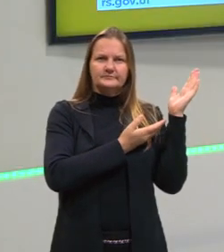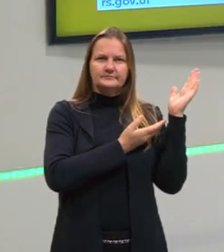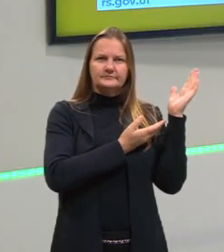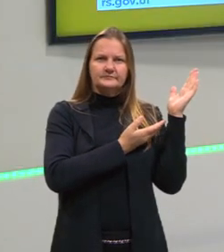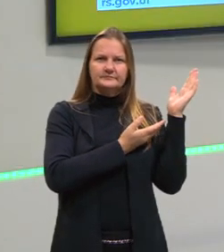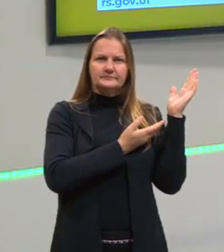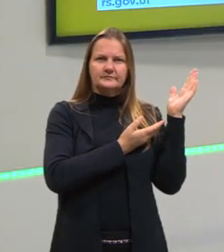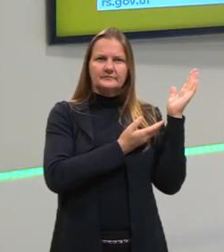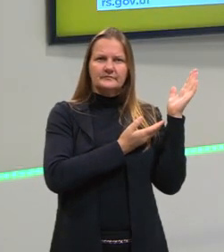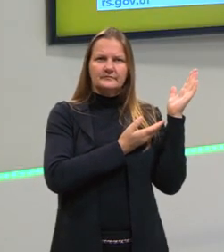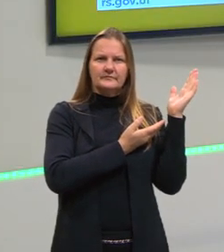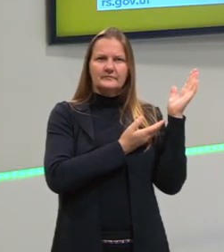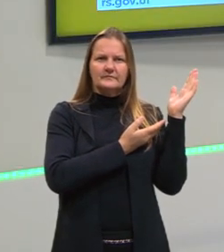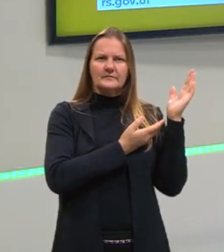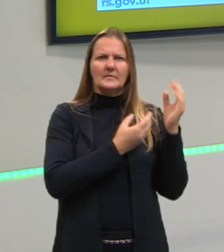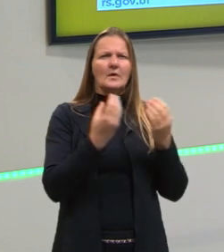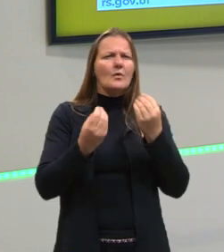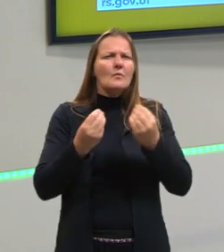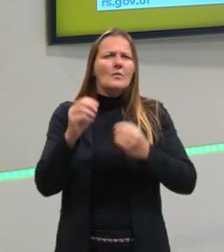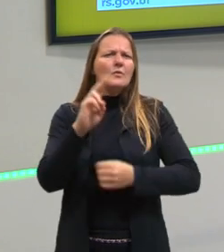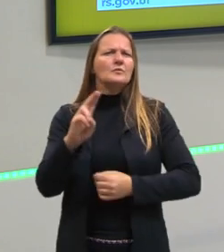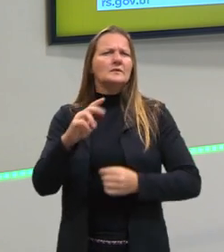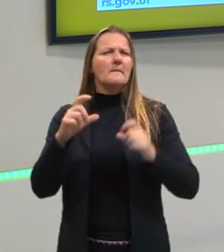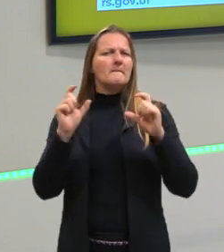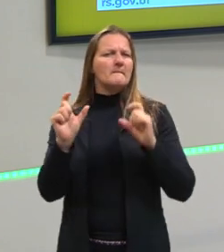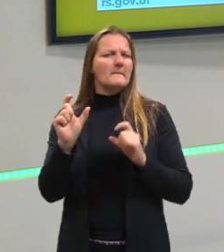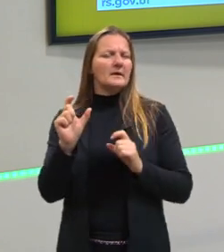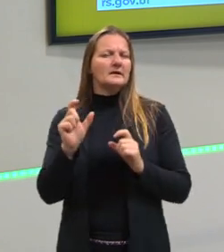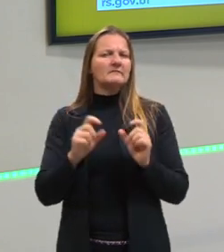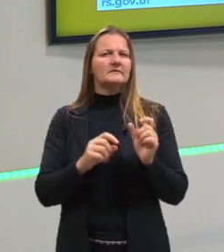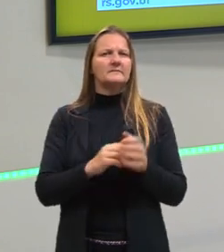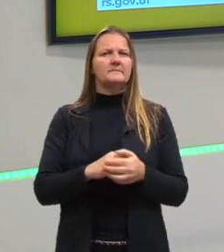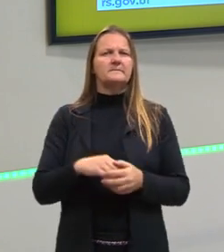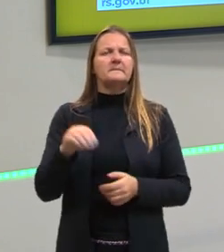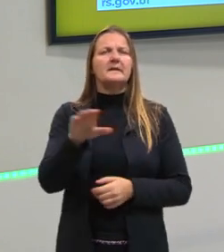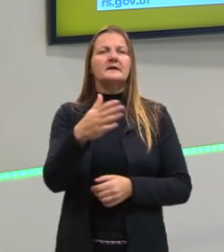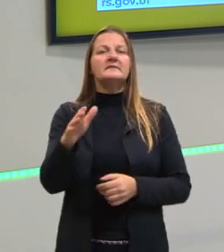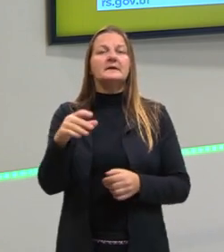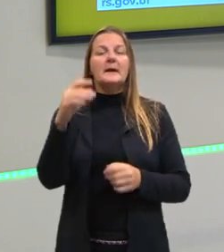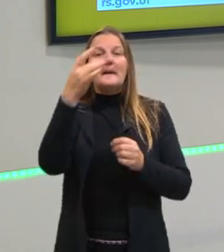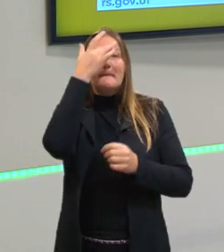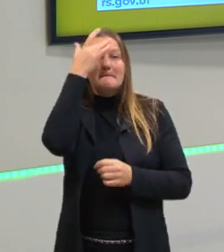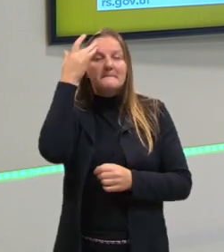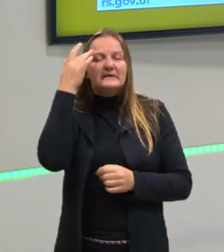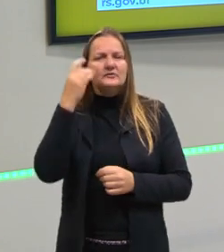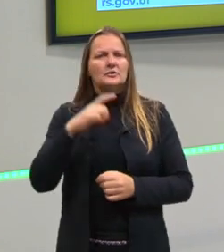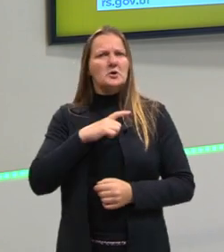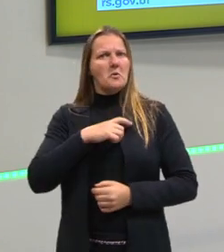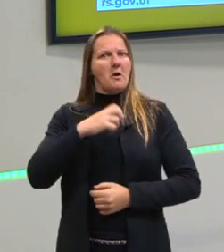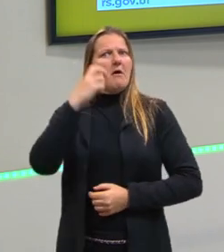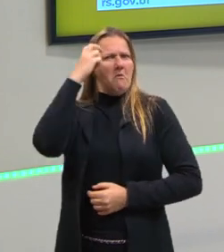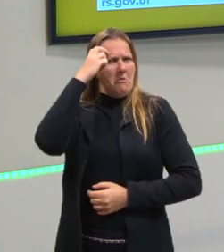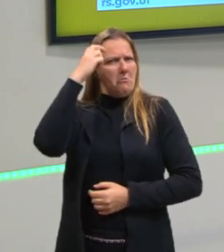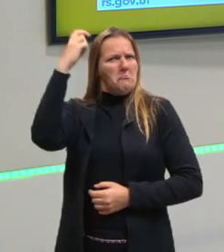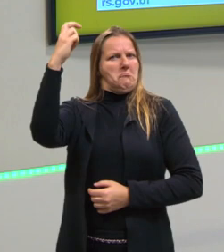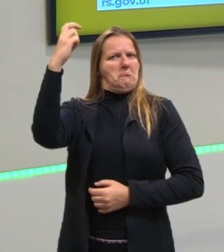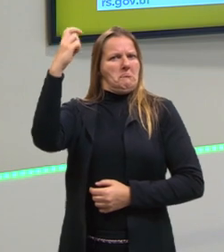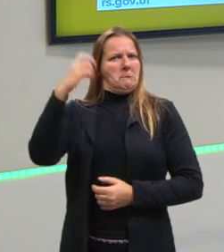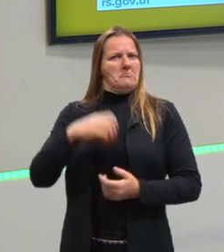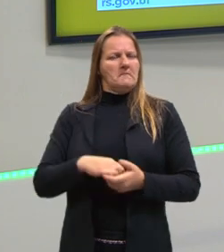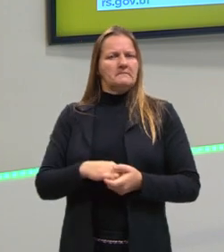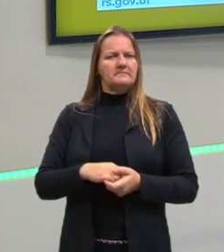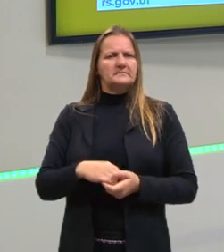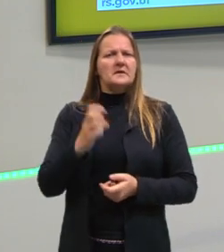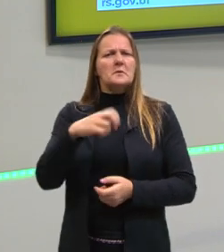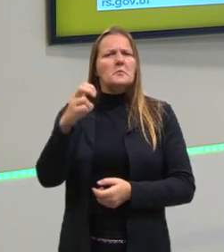várias formas também. Muitas vezes ouvimos falar, uma pessoa tem muita cultura. Olha só,